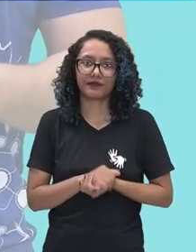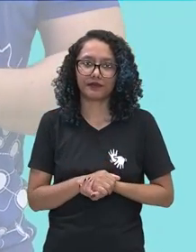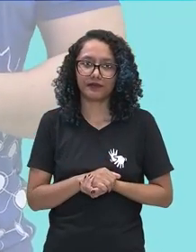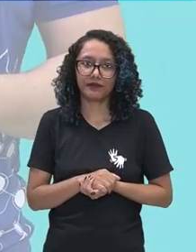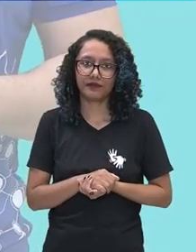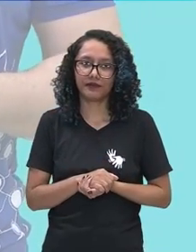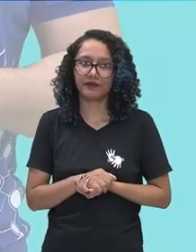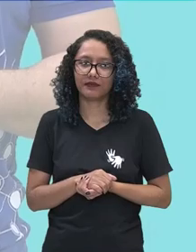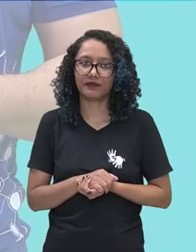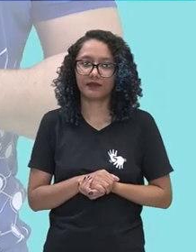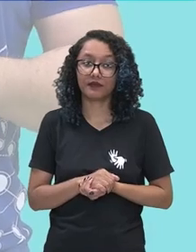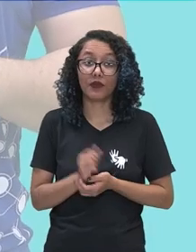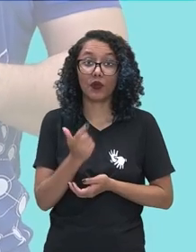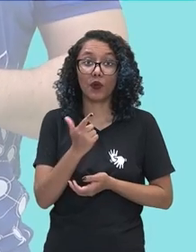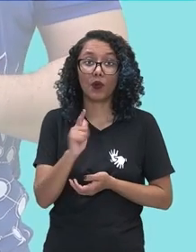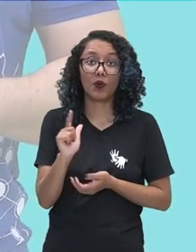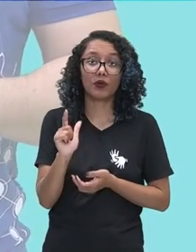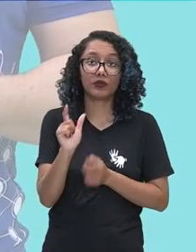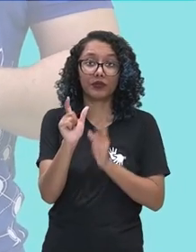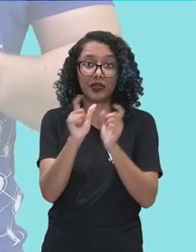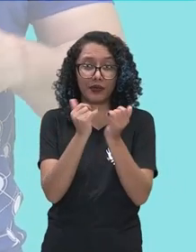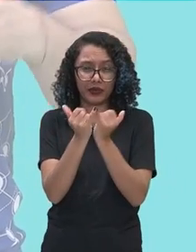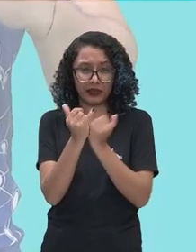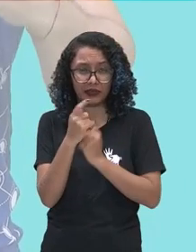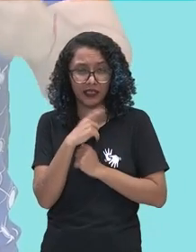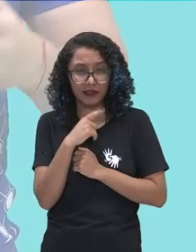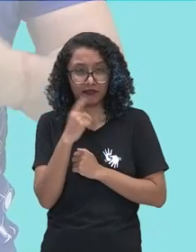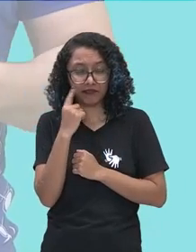mais algum cognato aí? Nós temos sim,